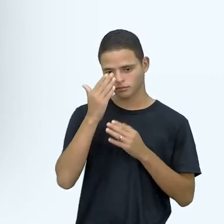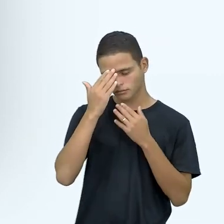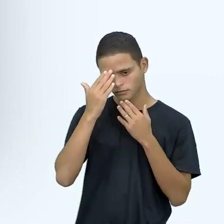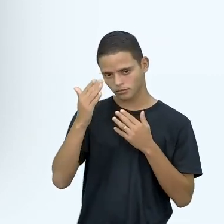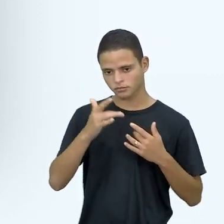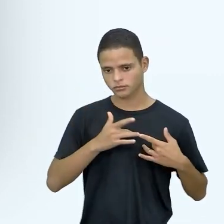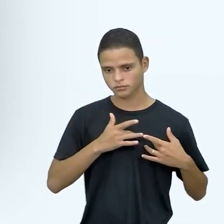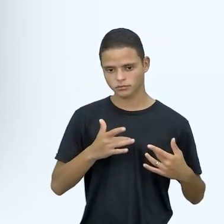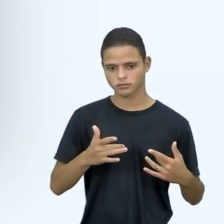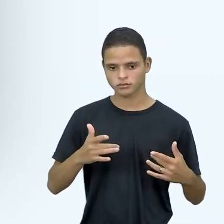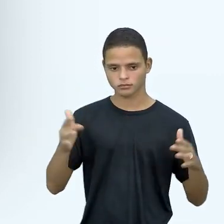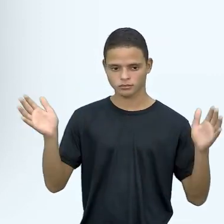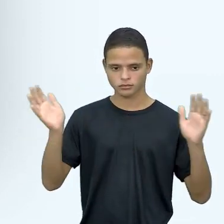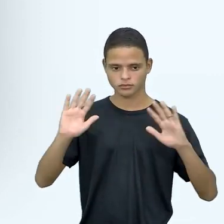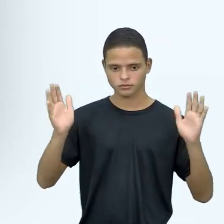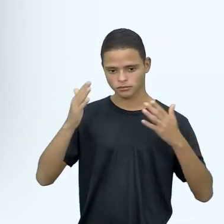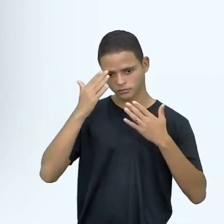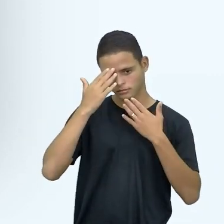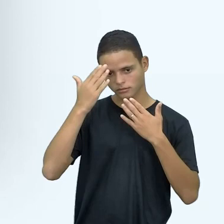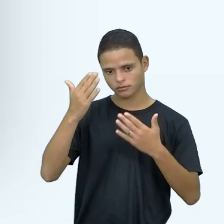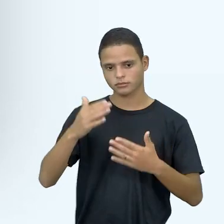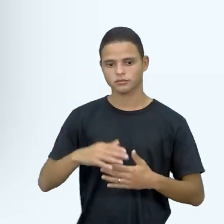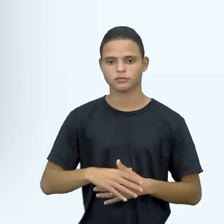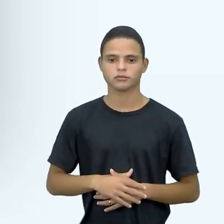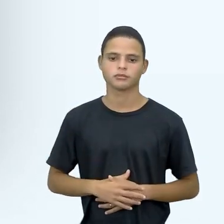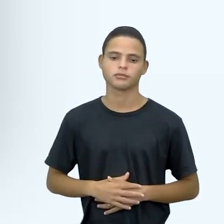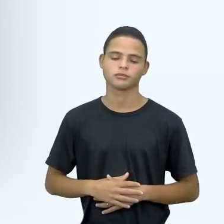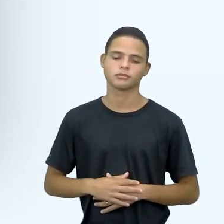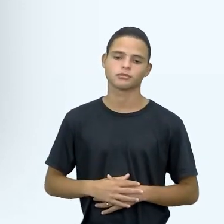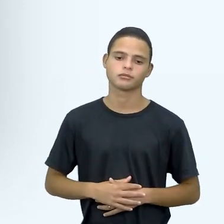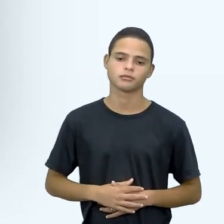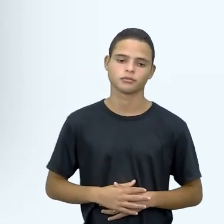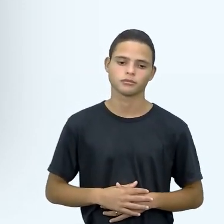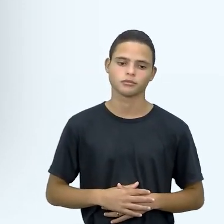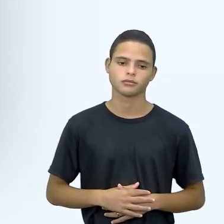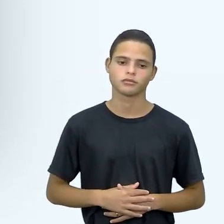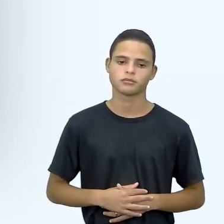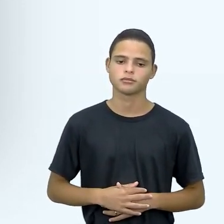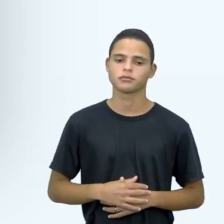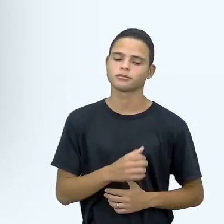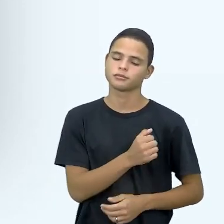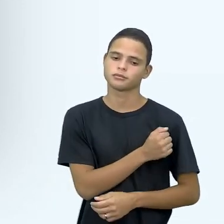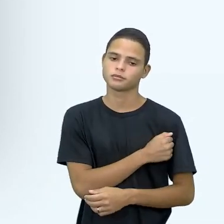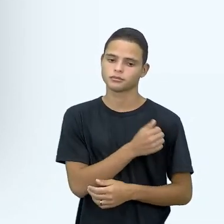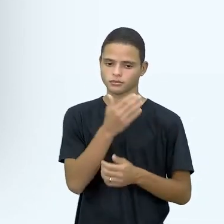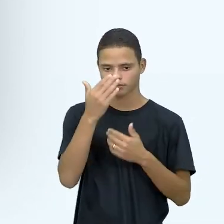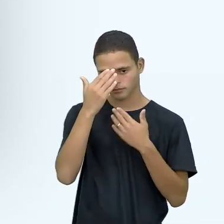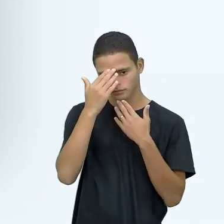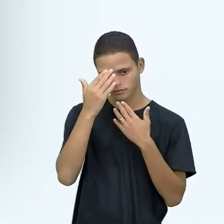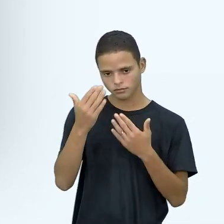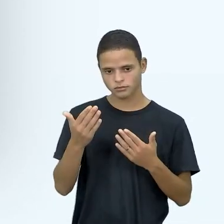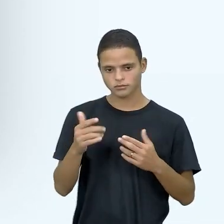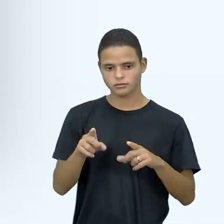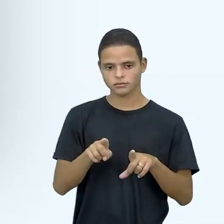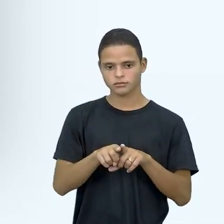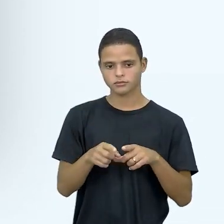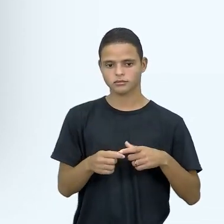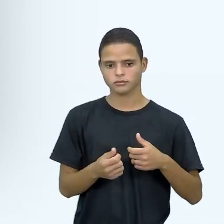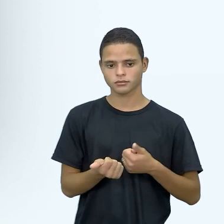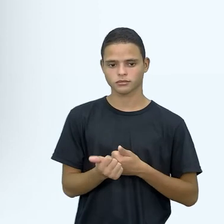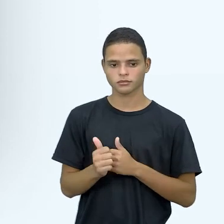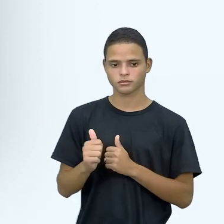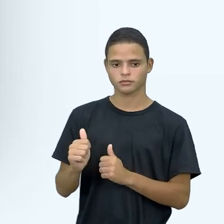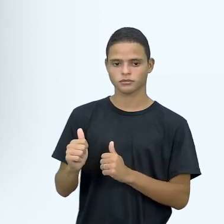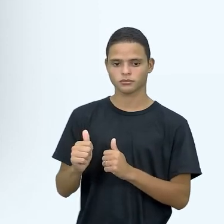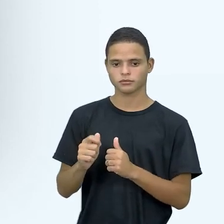disponível sempre para você, Priscila. Muito obrigada. Olha só, estudantes, muito obrigado, então, também por acompanhar